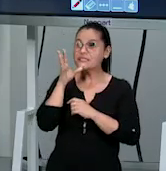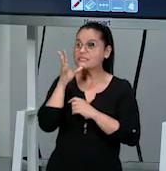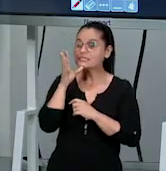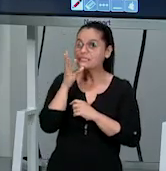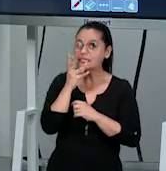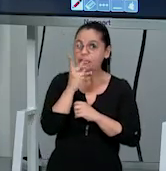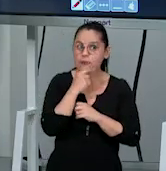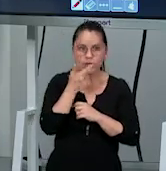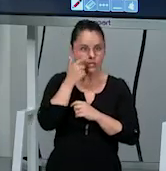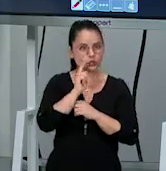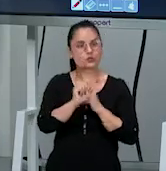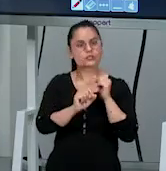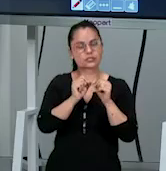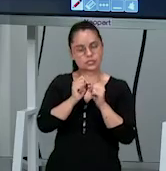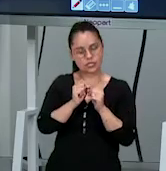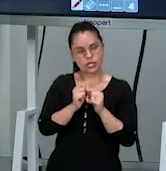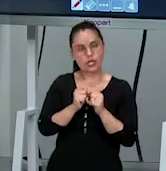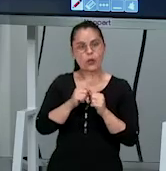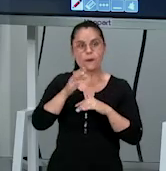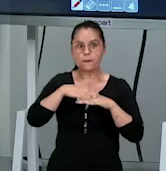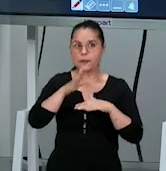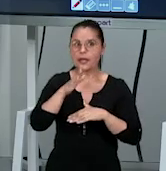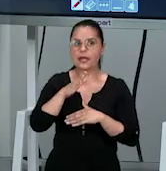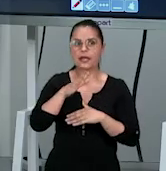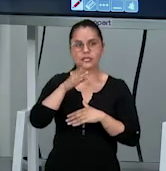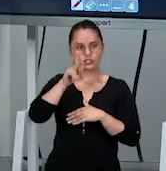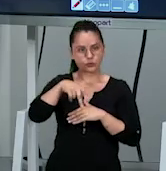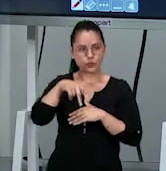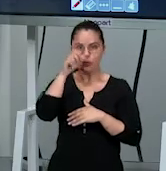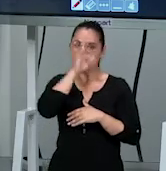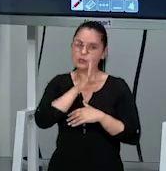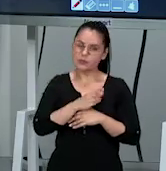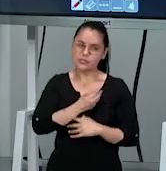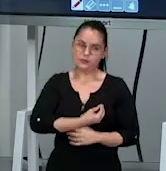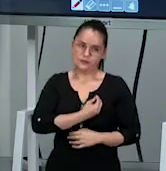mais pontos, na história da Olimpíada do vôlei. Brasil participou disso aí.